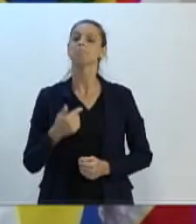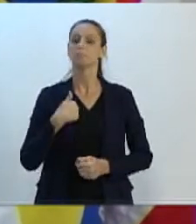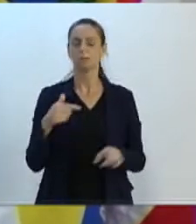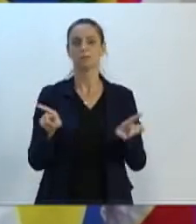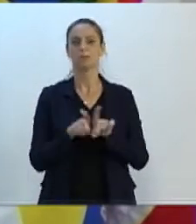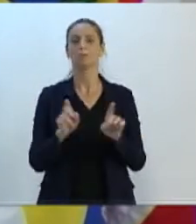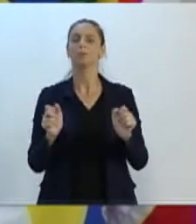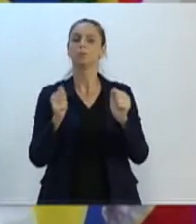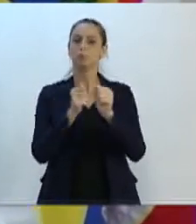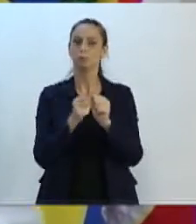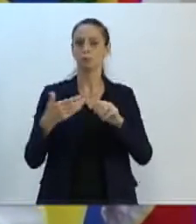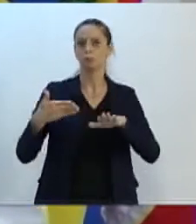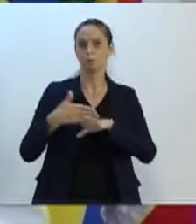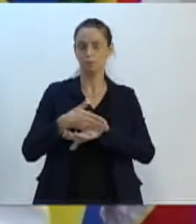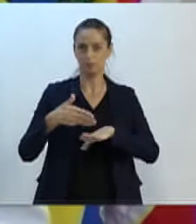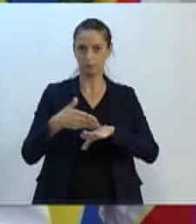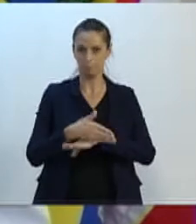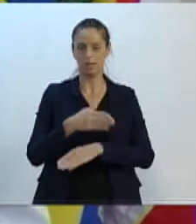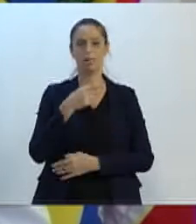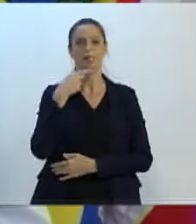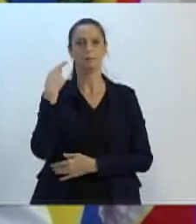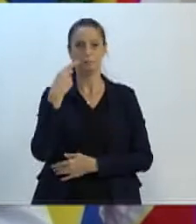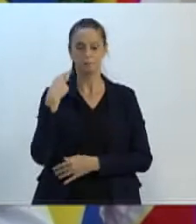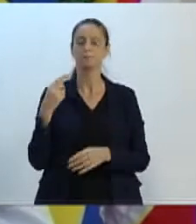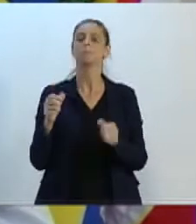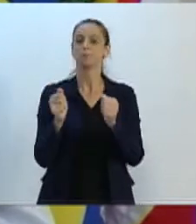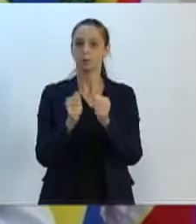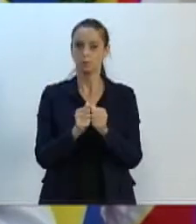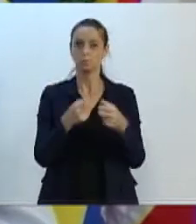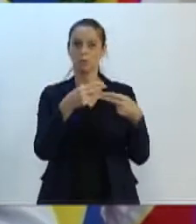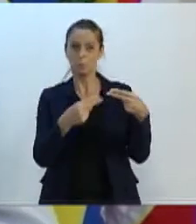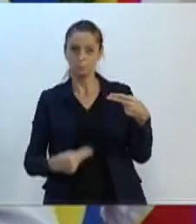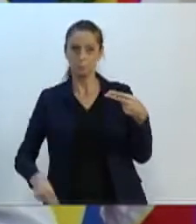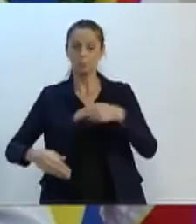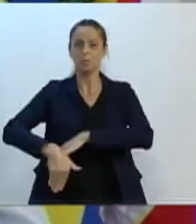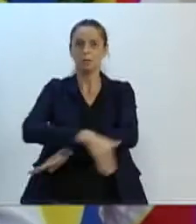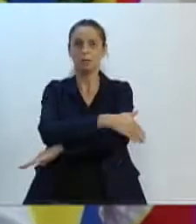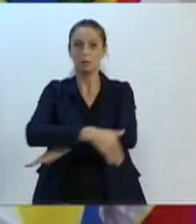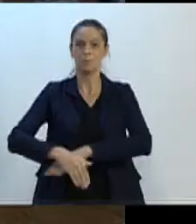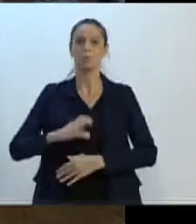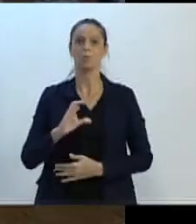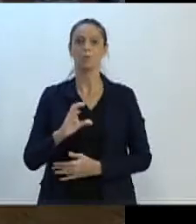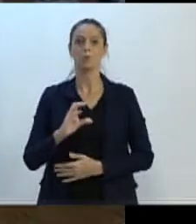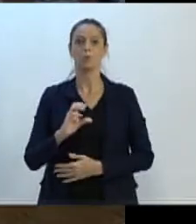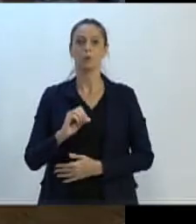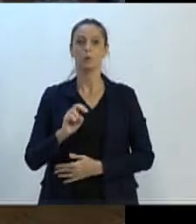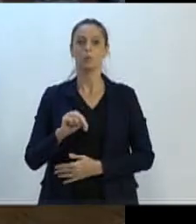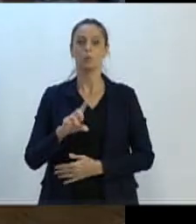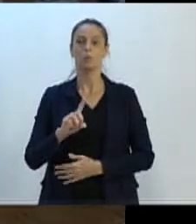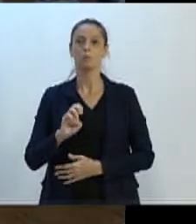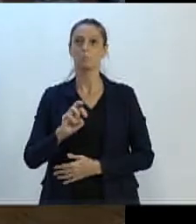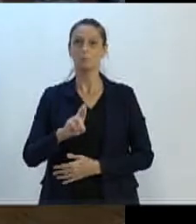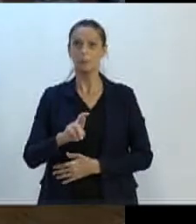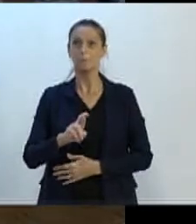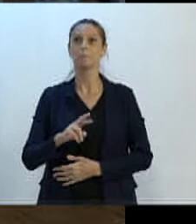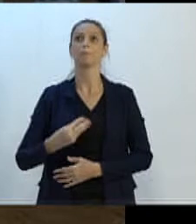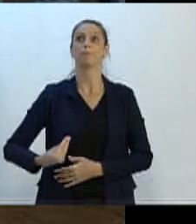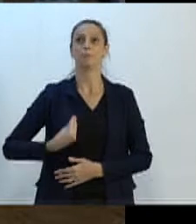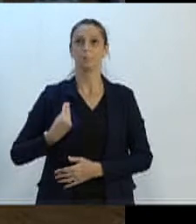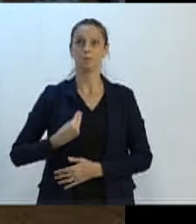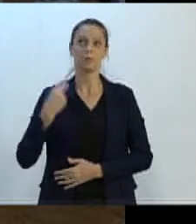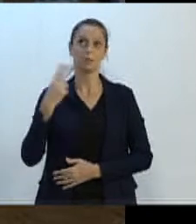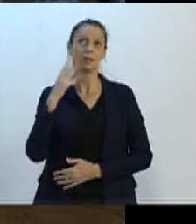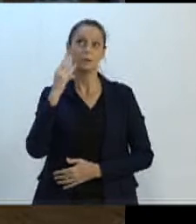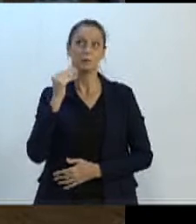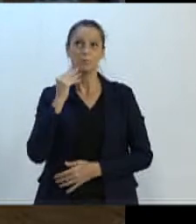participou na inauguração da rua Conde de Mesquita, onde o vereador Almir e o vereador João